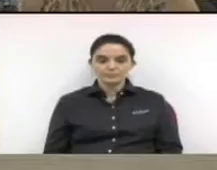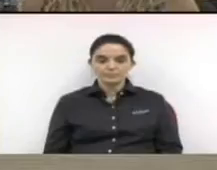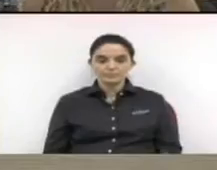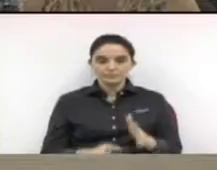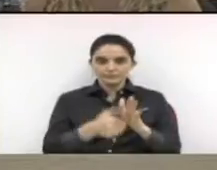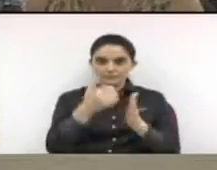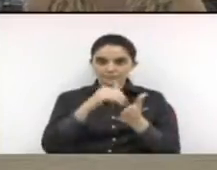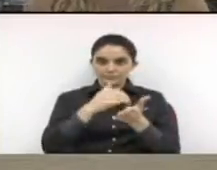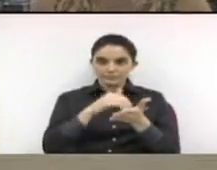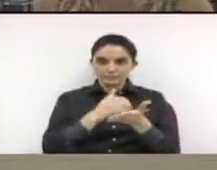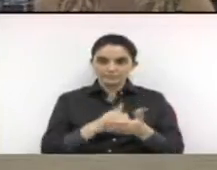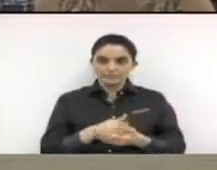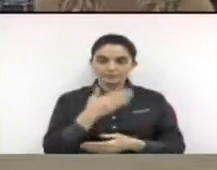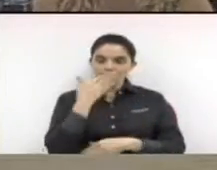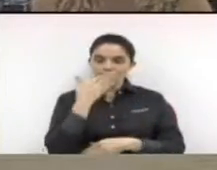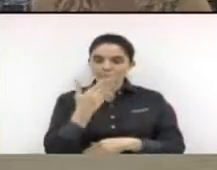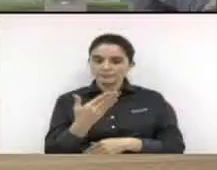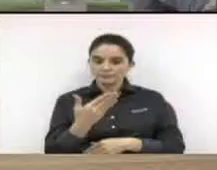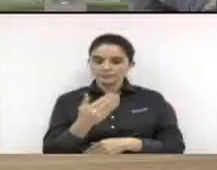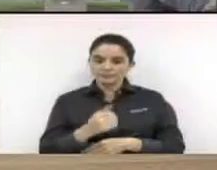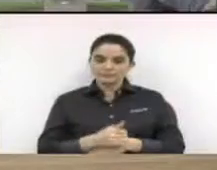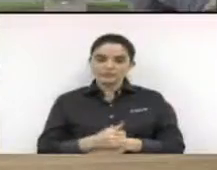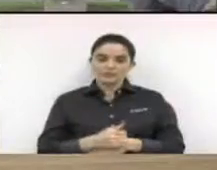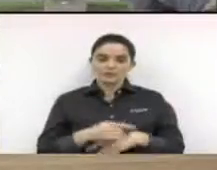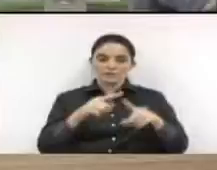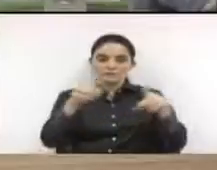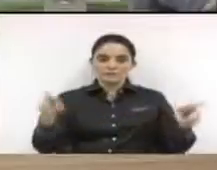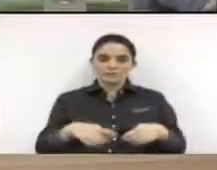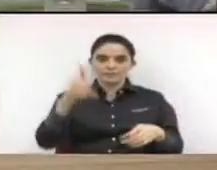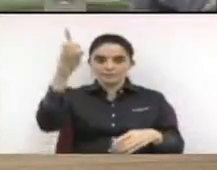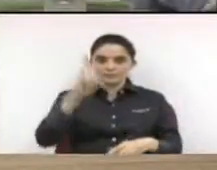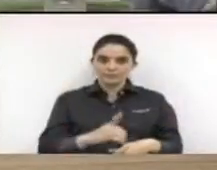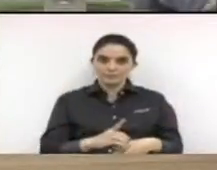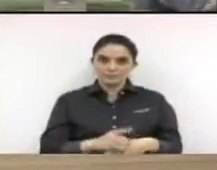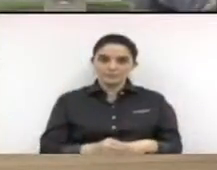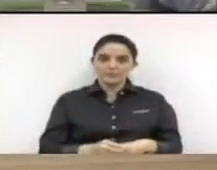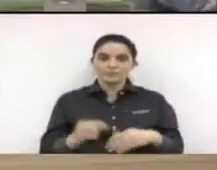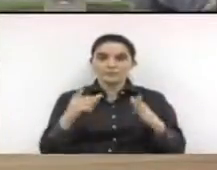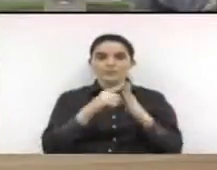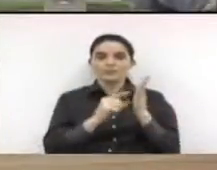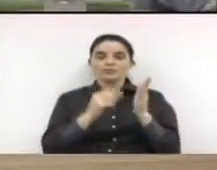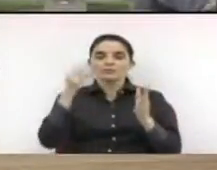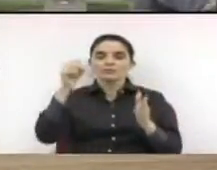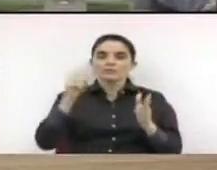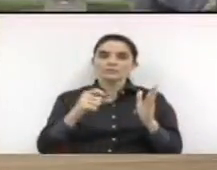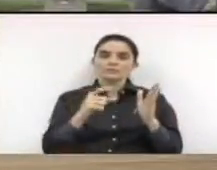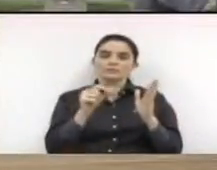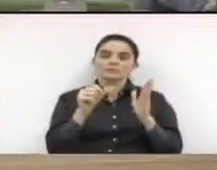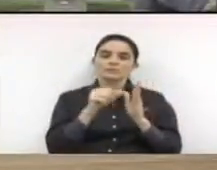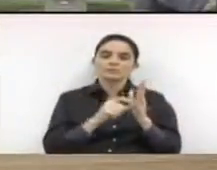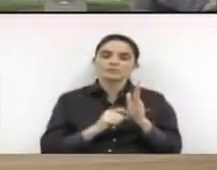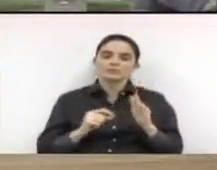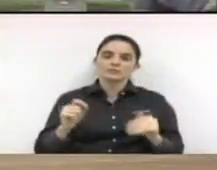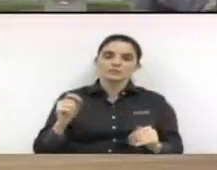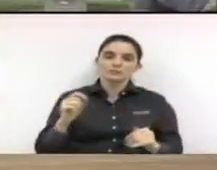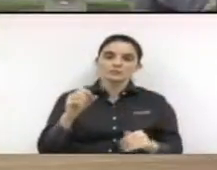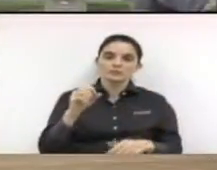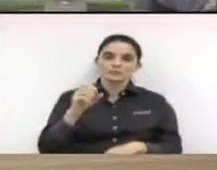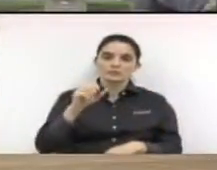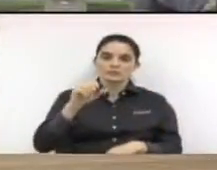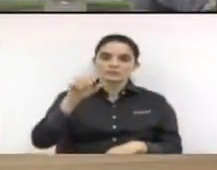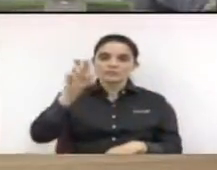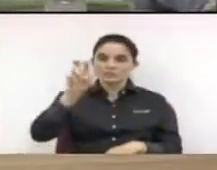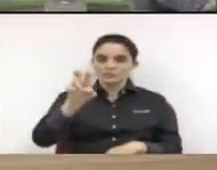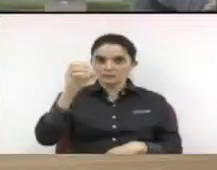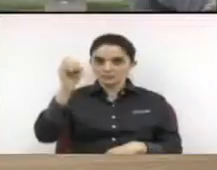primeiro secretário requerimento requeremos a mesa diretora nos termos do inciso oitavo do artigo cinquenta e oito do regimento interno da